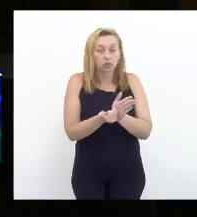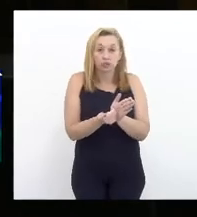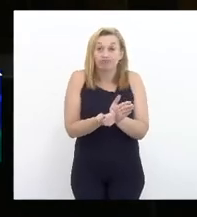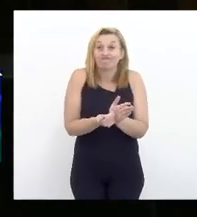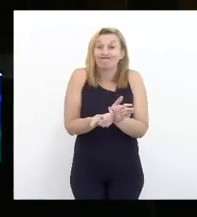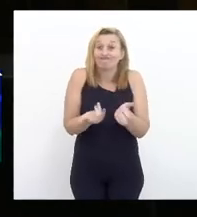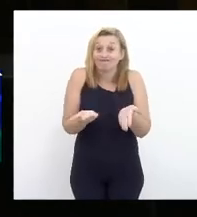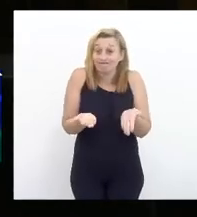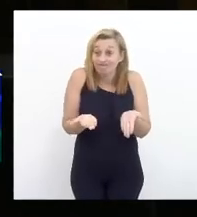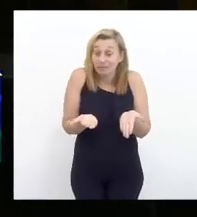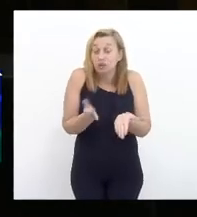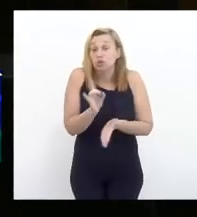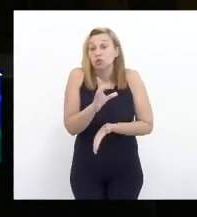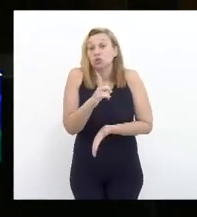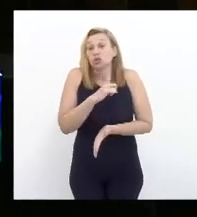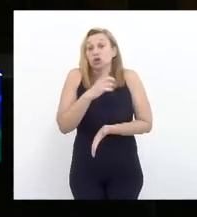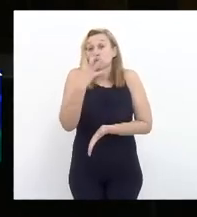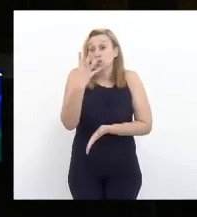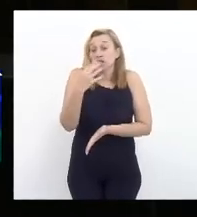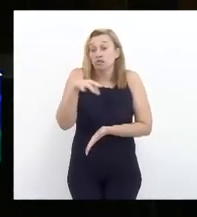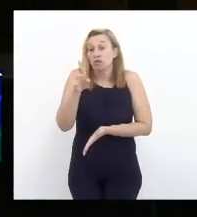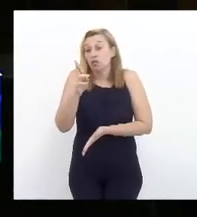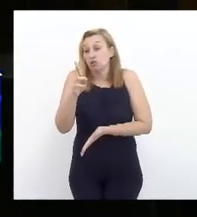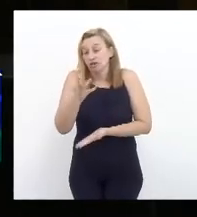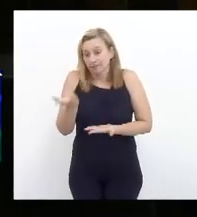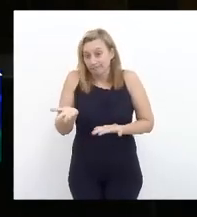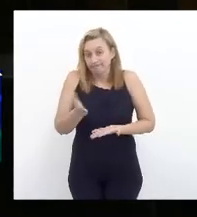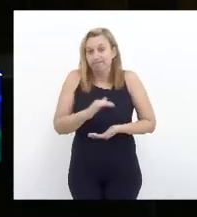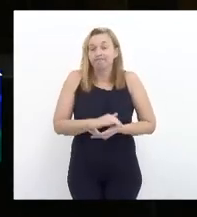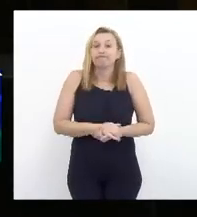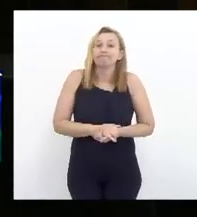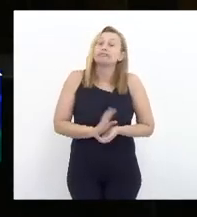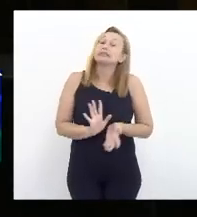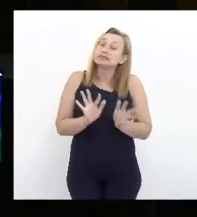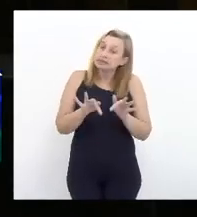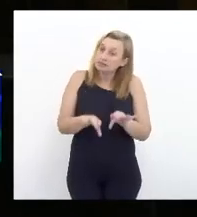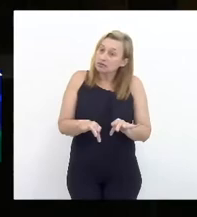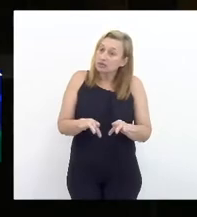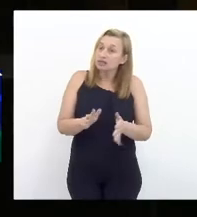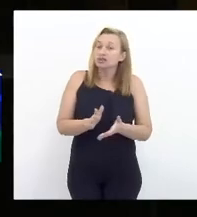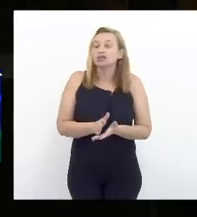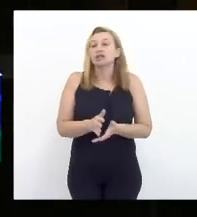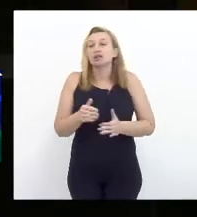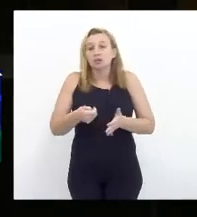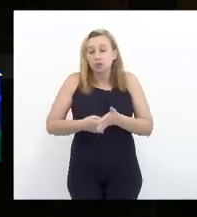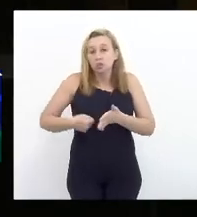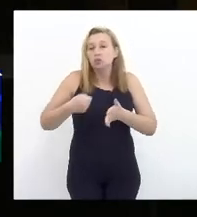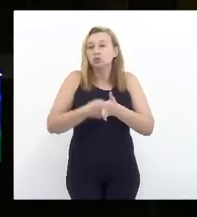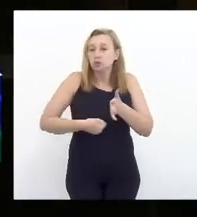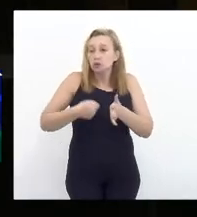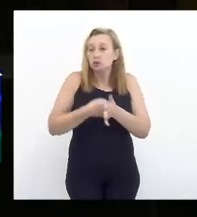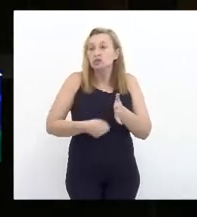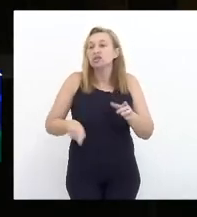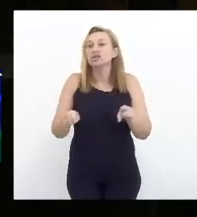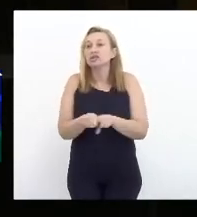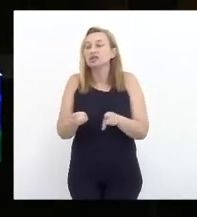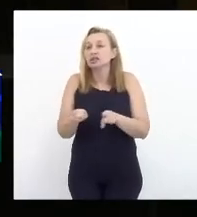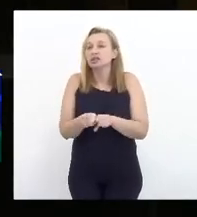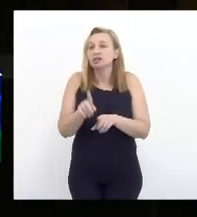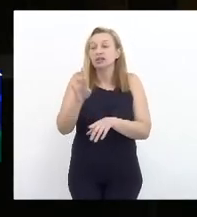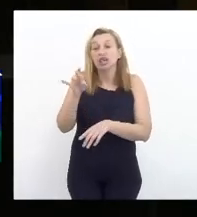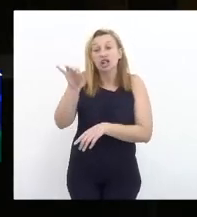Então, só aí tem uns quatro bilhões de reais. E, finalmente, tentar lutar também pelos